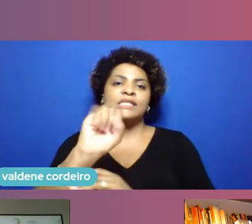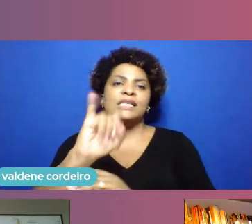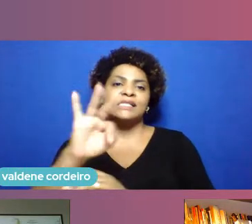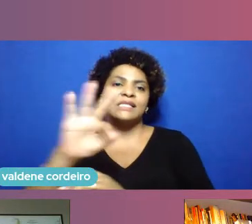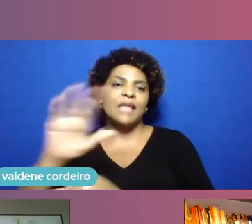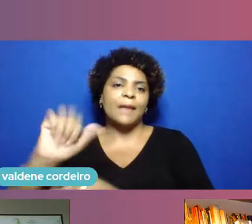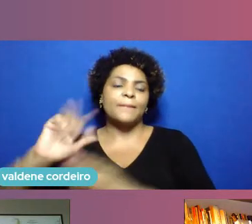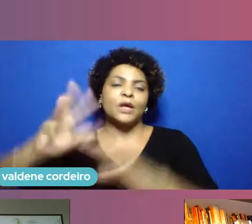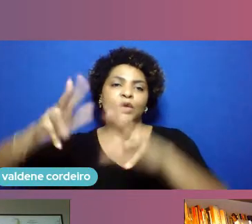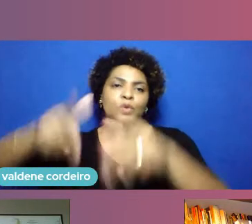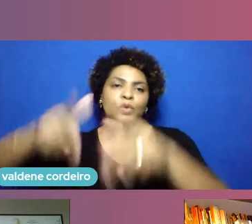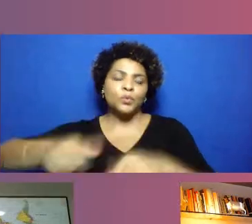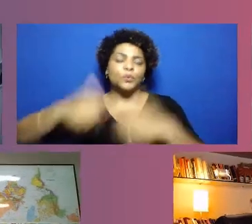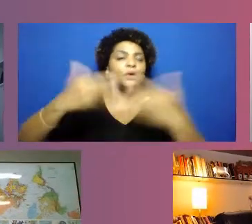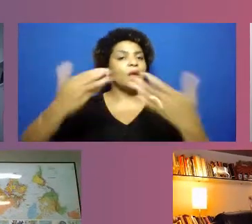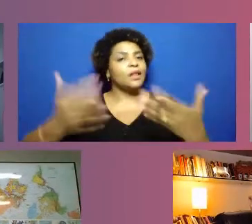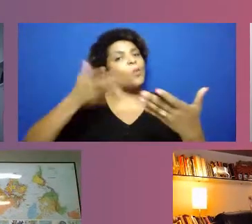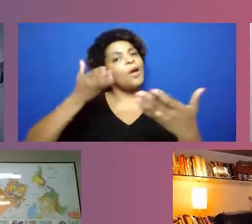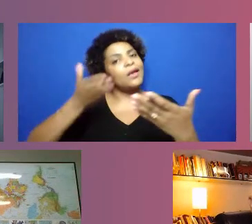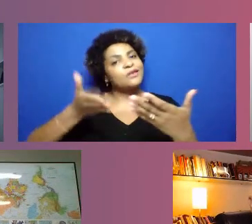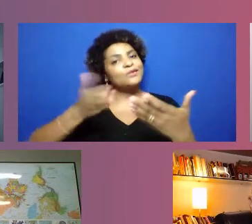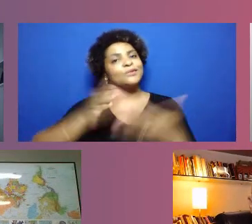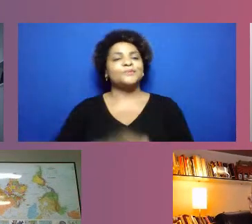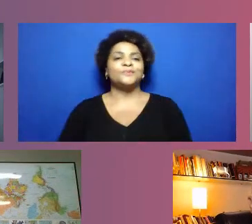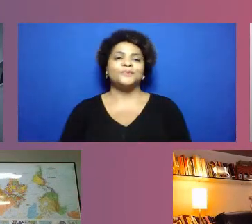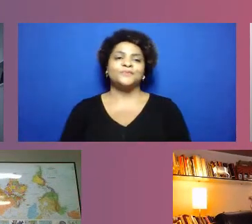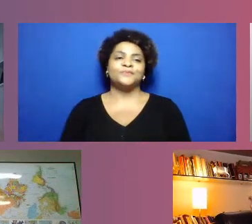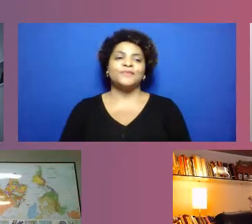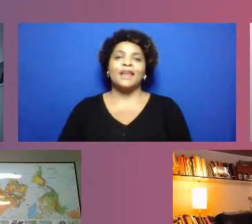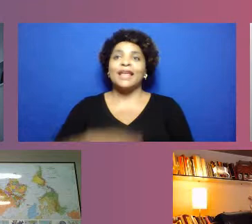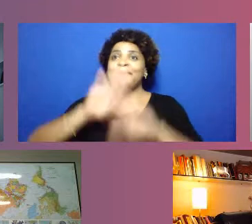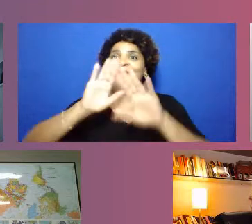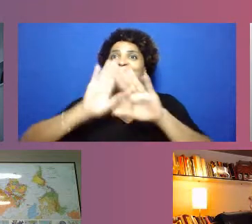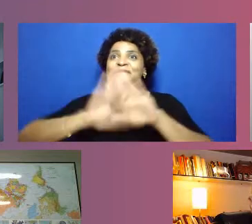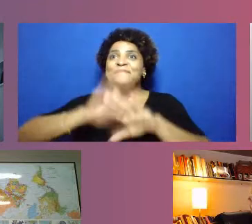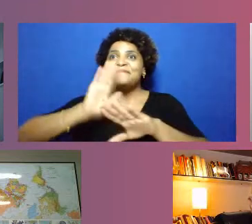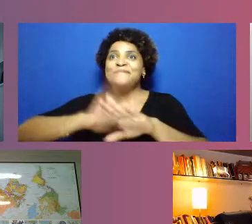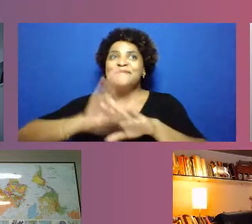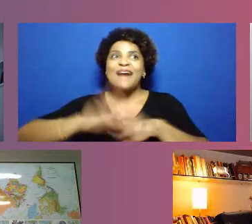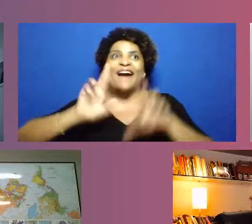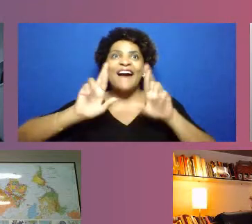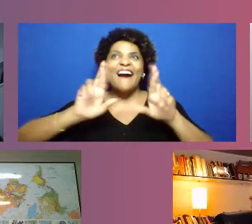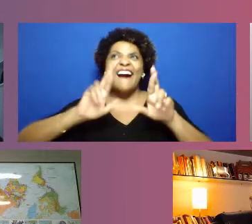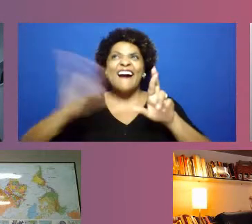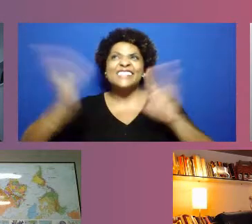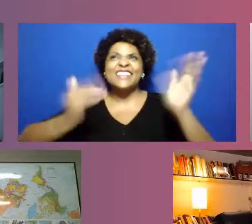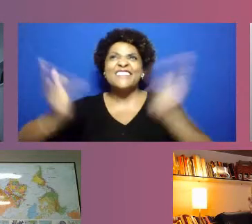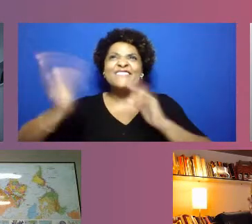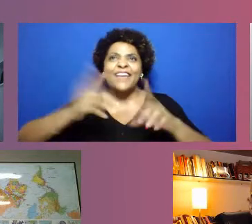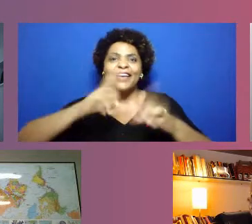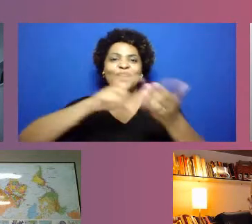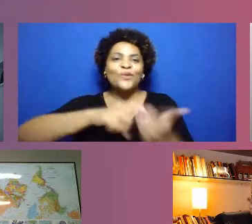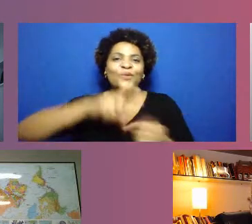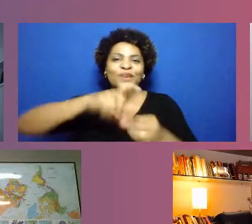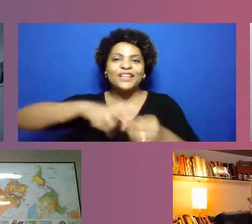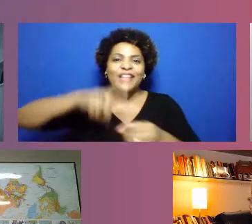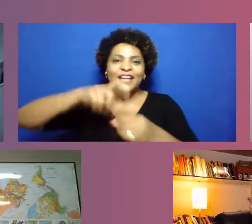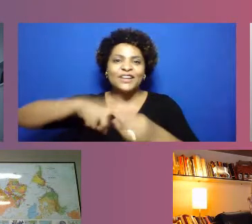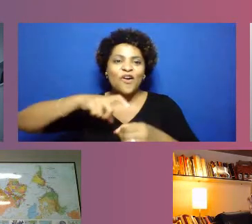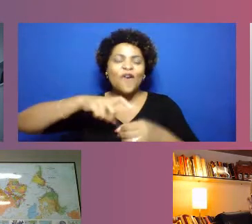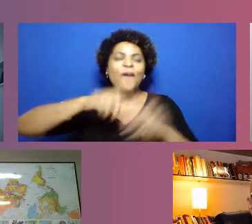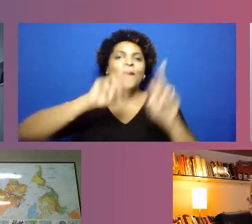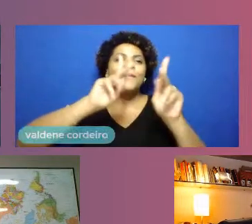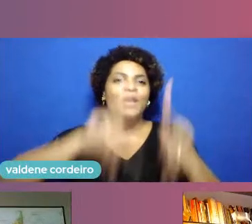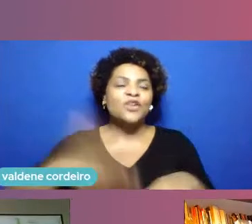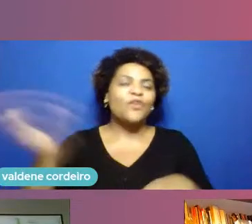foi muito nesse sentido e que venha mais no interior que as pessoas possam estar cada vez mais ali participando e se